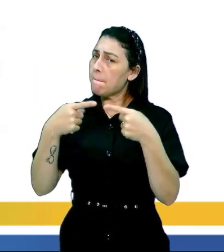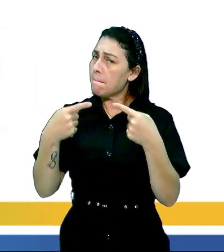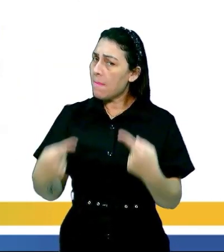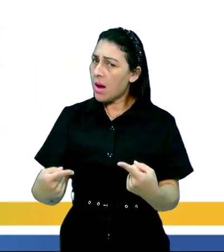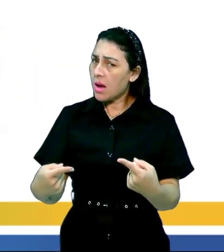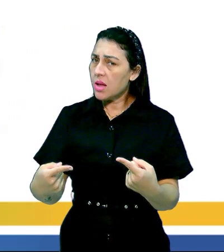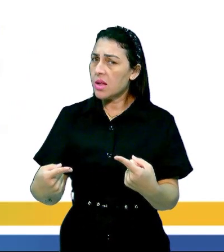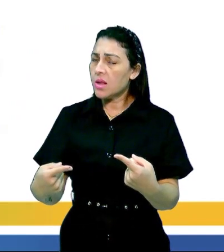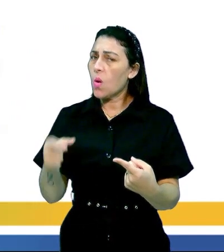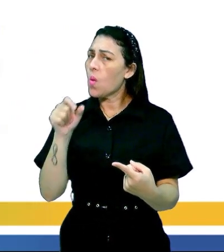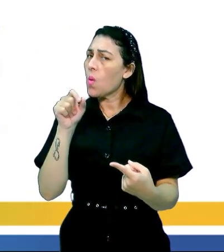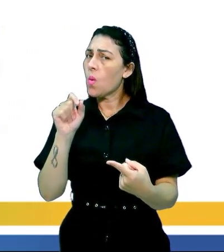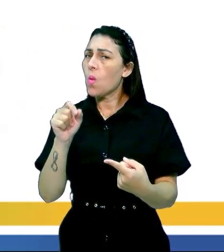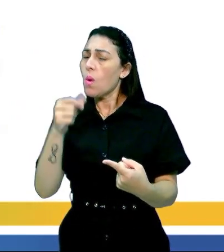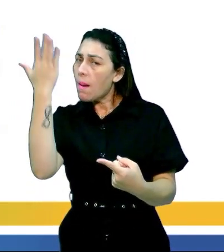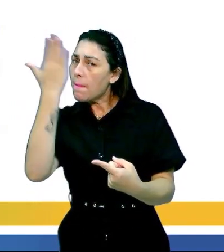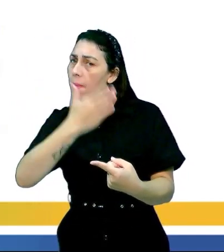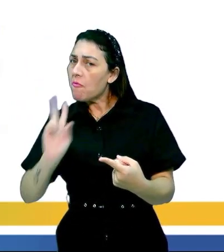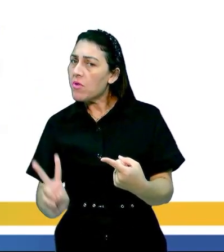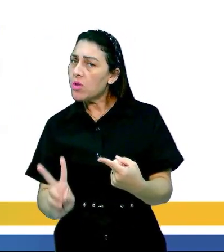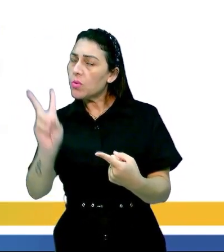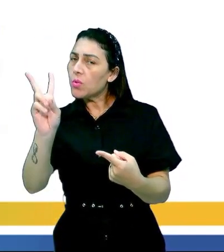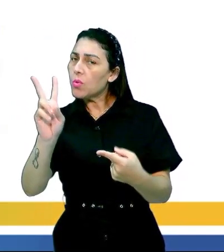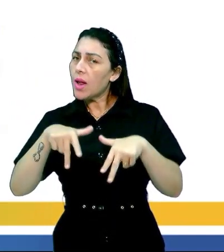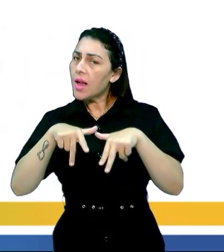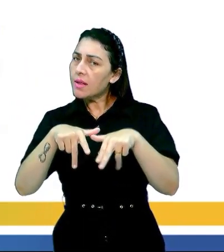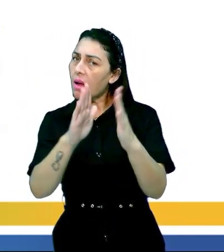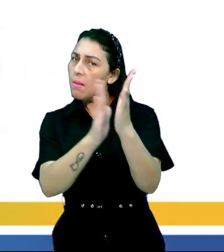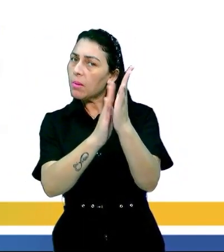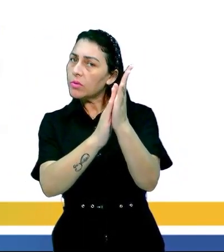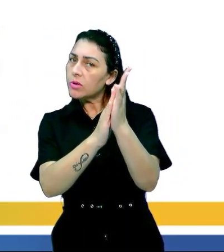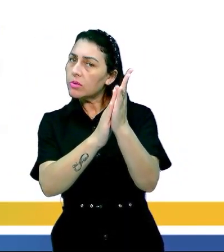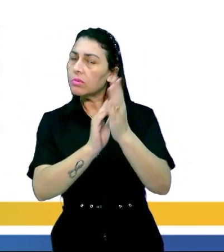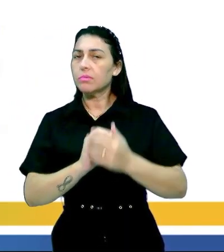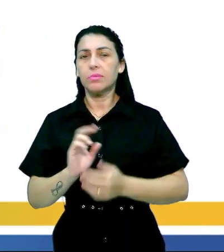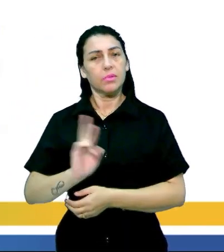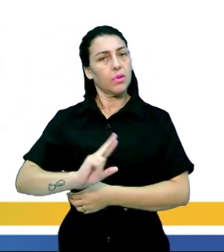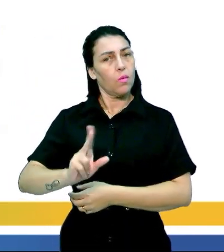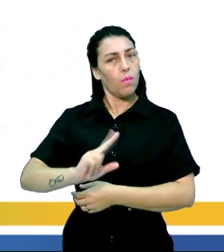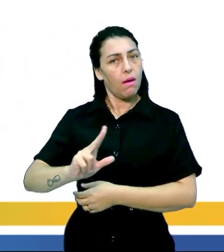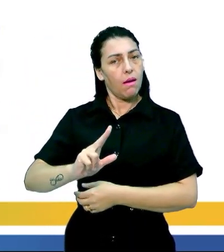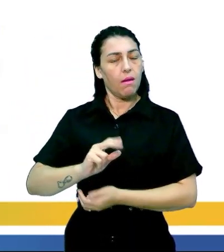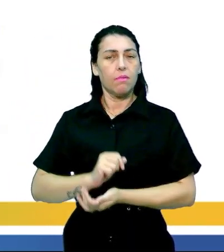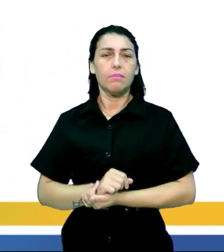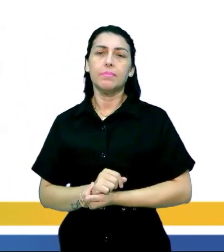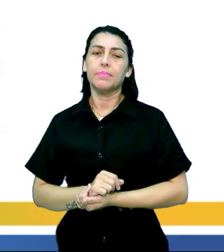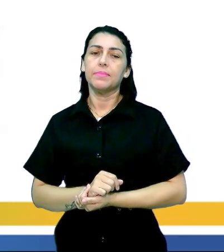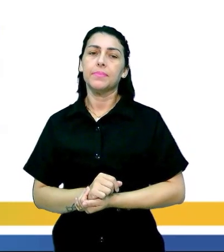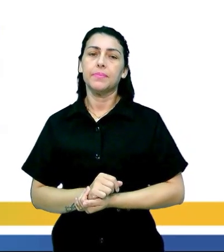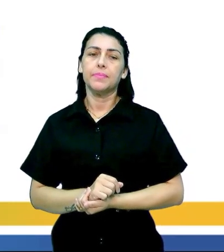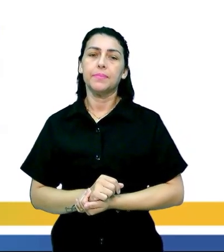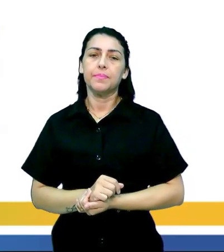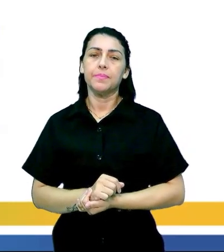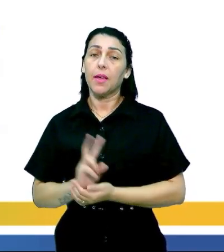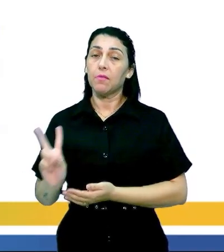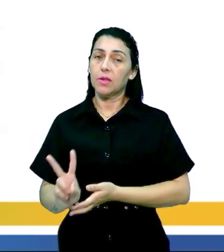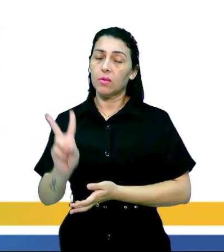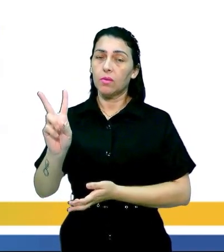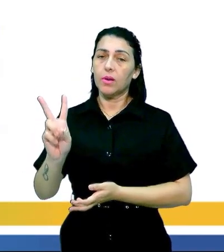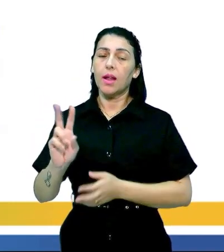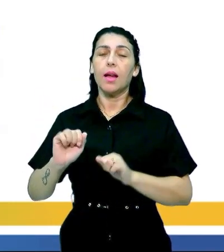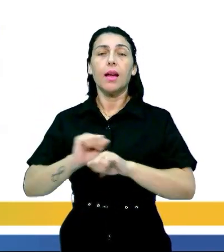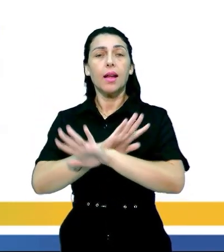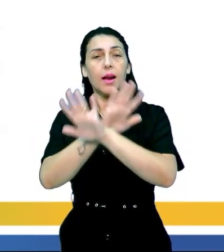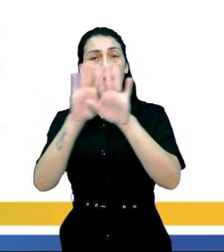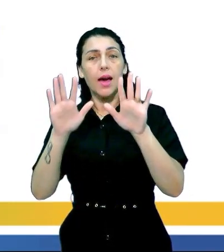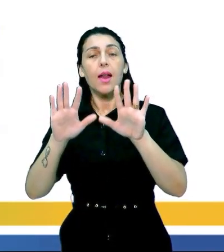que o que atesta a vitória deles é ele sair aplaudido não né galera isso não atesta a vitória é